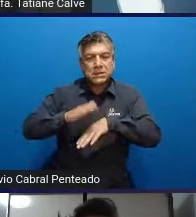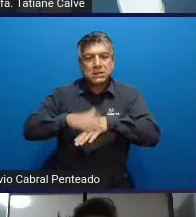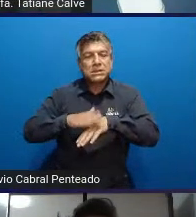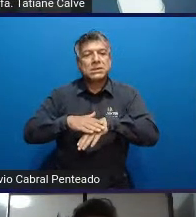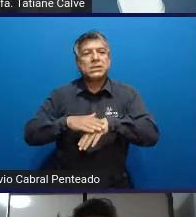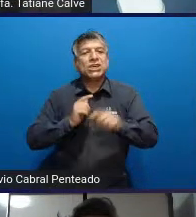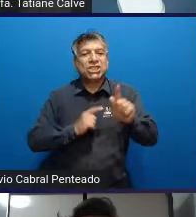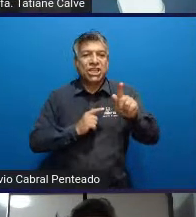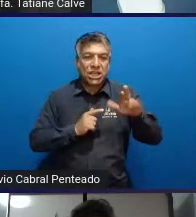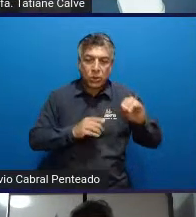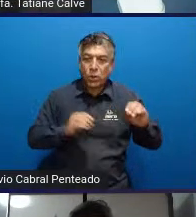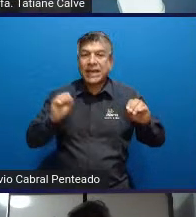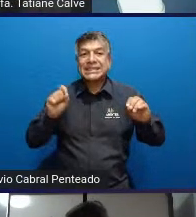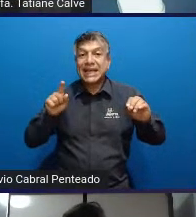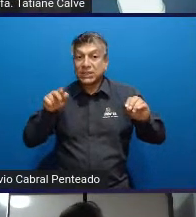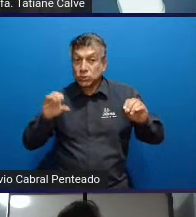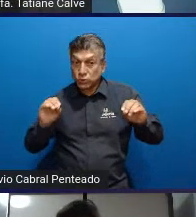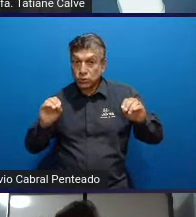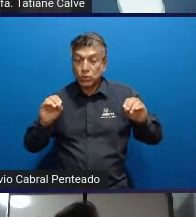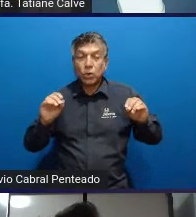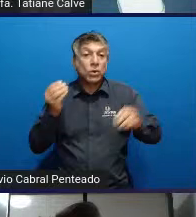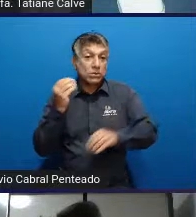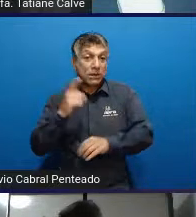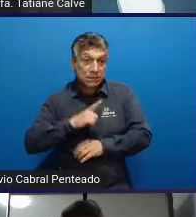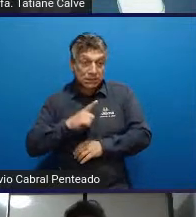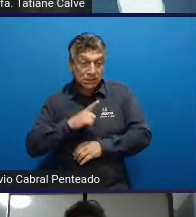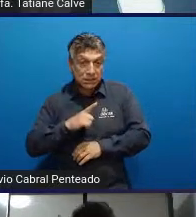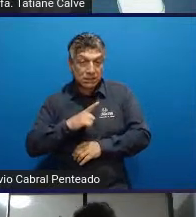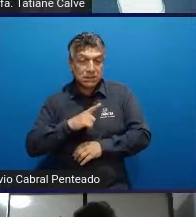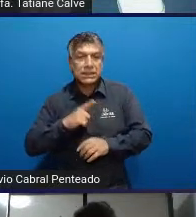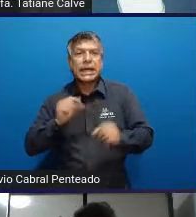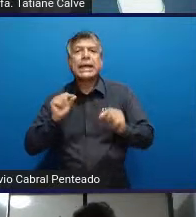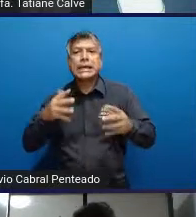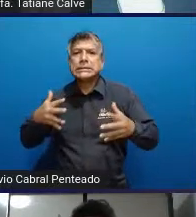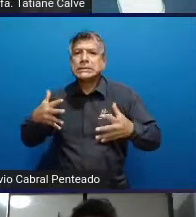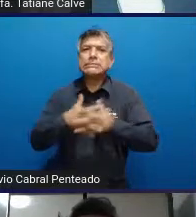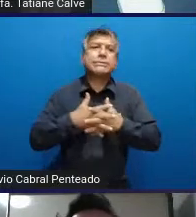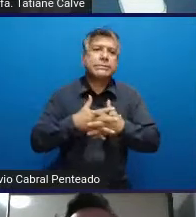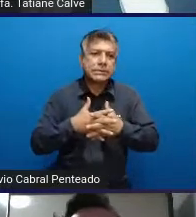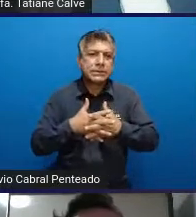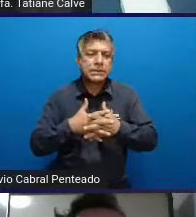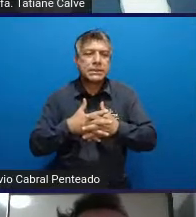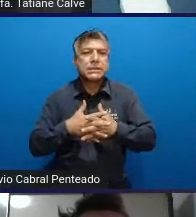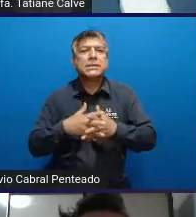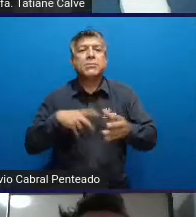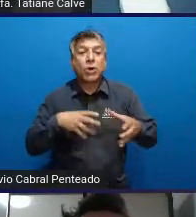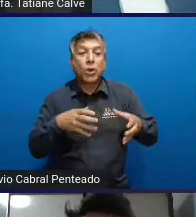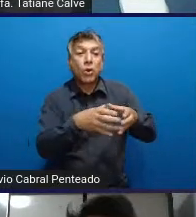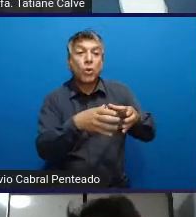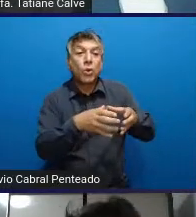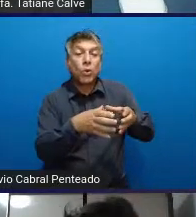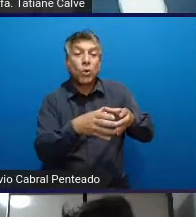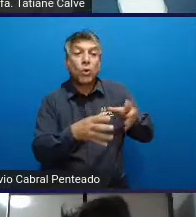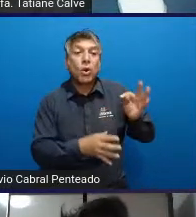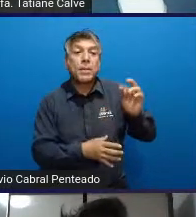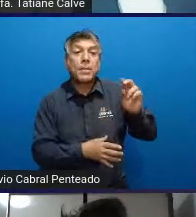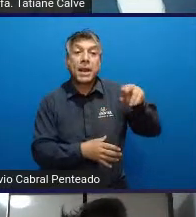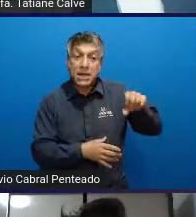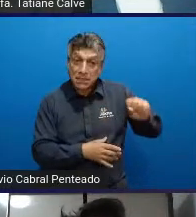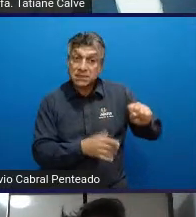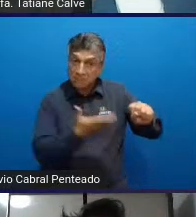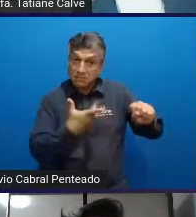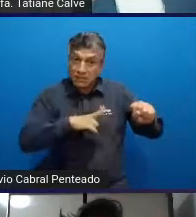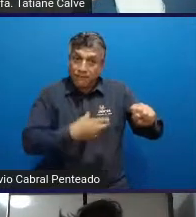sexo, sobre essas existências transgressoras, o fato das pessoas transexuais existirem,